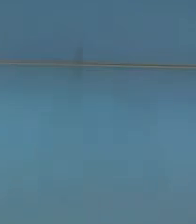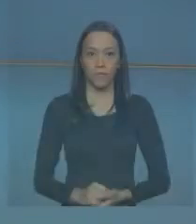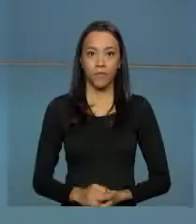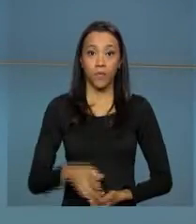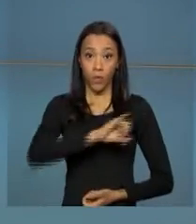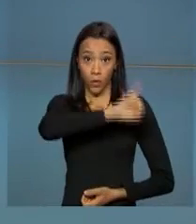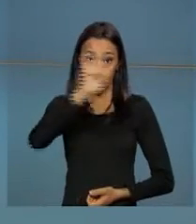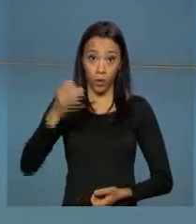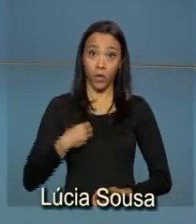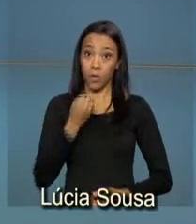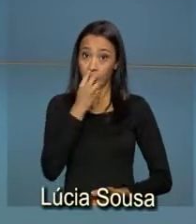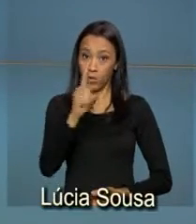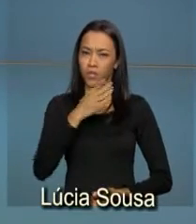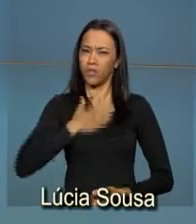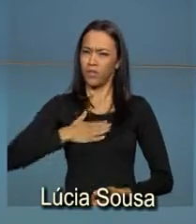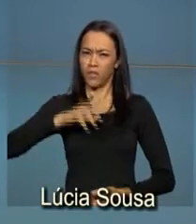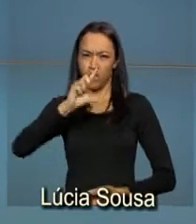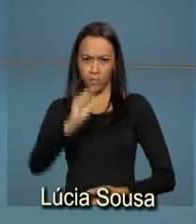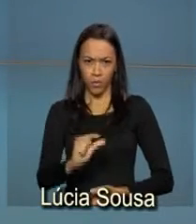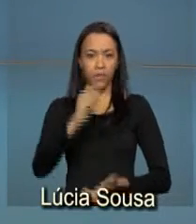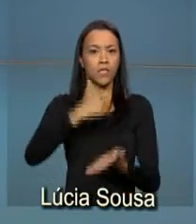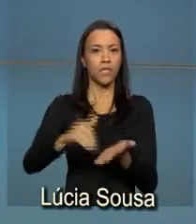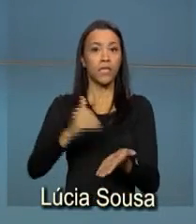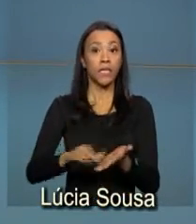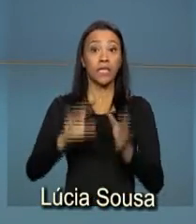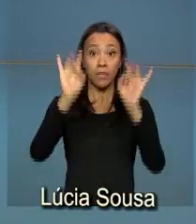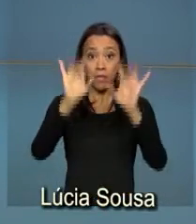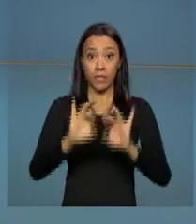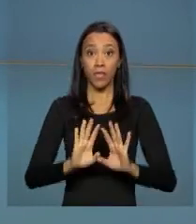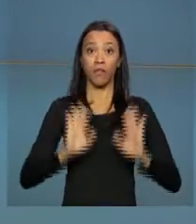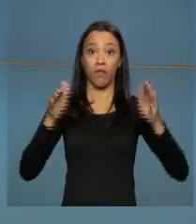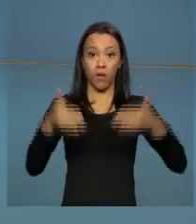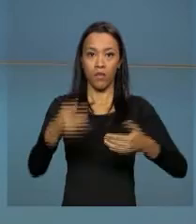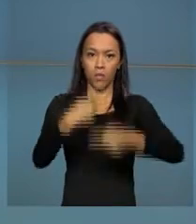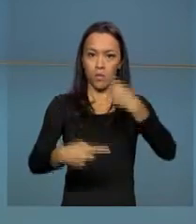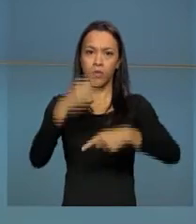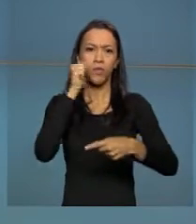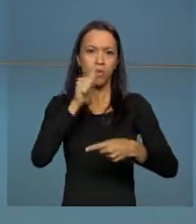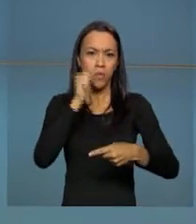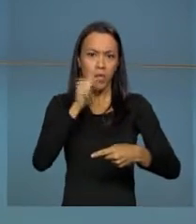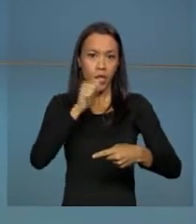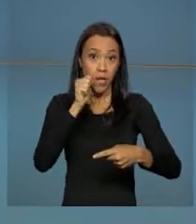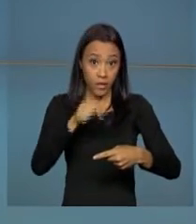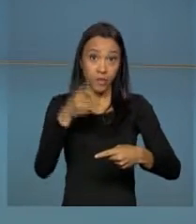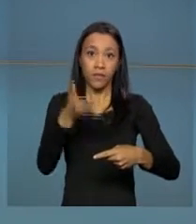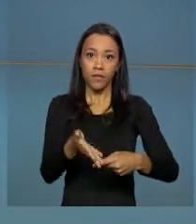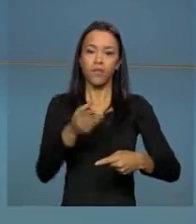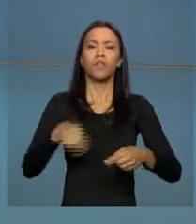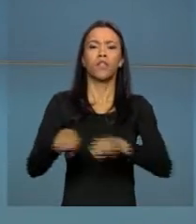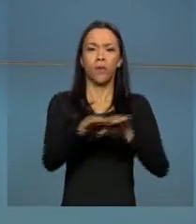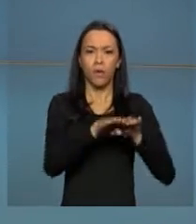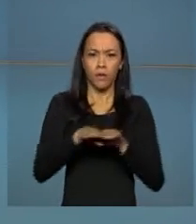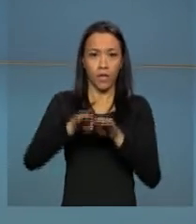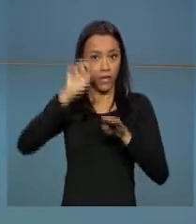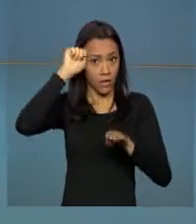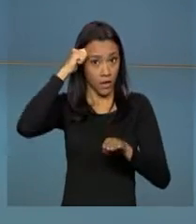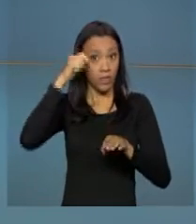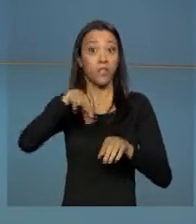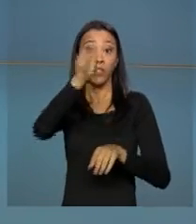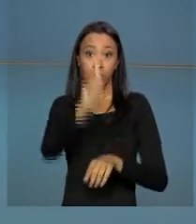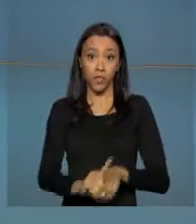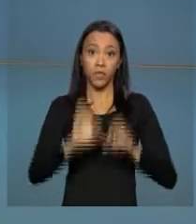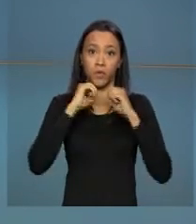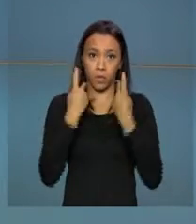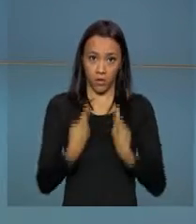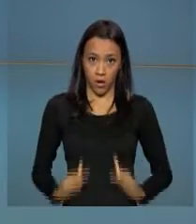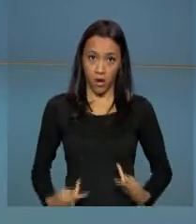Olá, bom dia. Daqui a pouco, a Secretaria Especial de Políticas para as Mulheres do Ministério das Mulheres, Igualdade Racial e Direitos